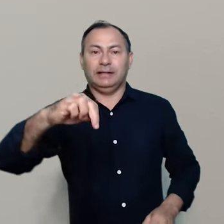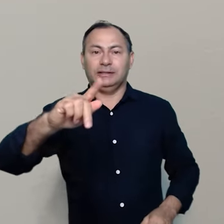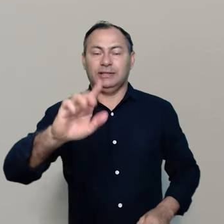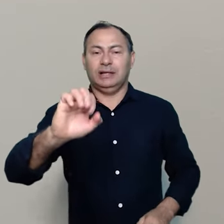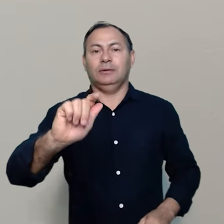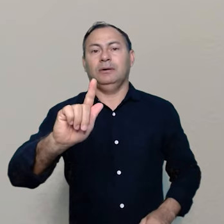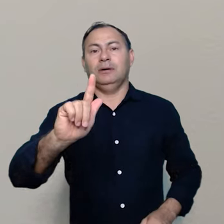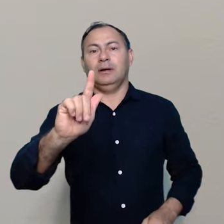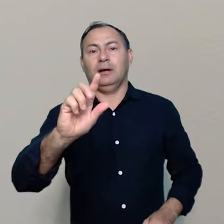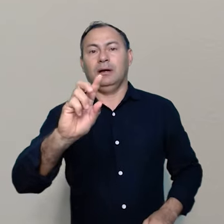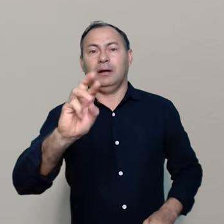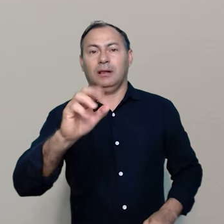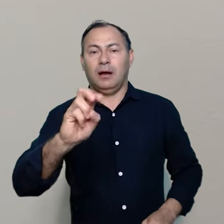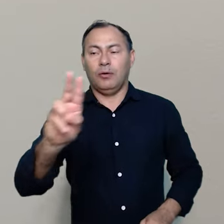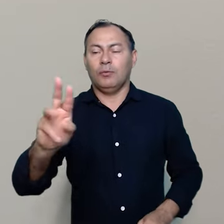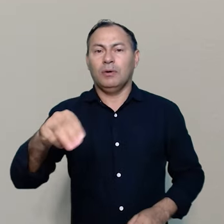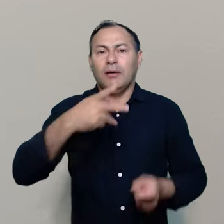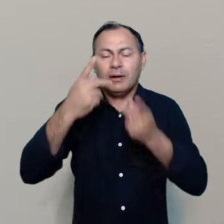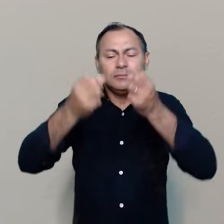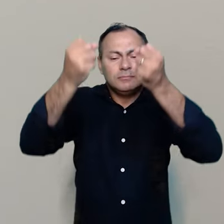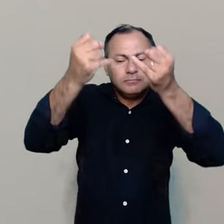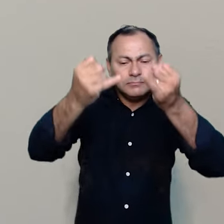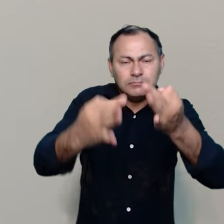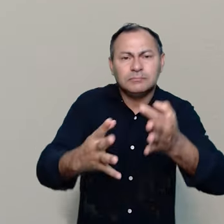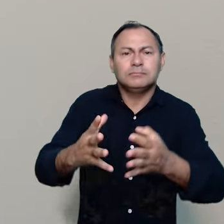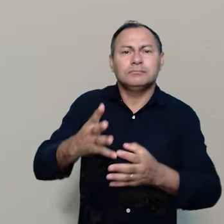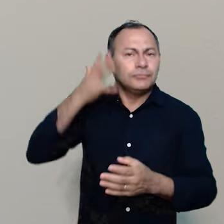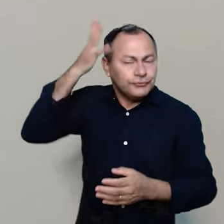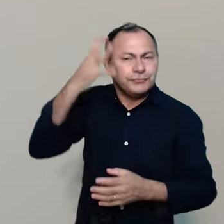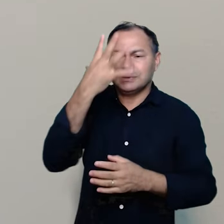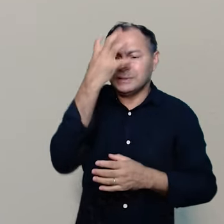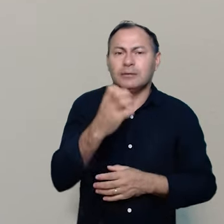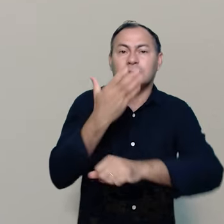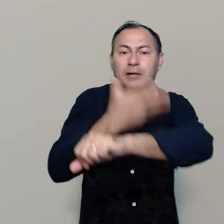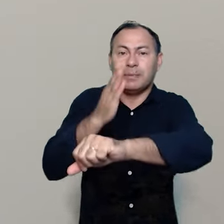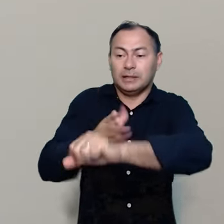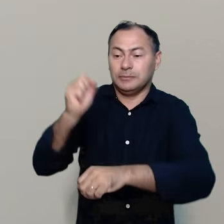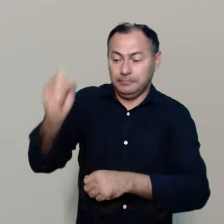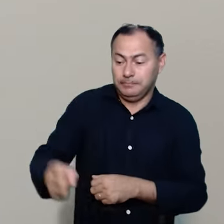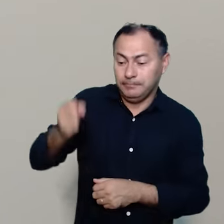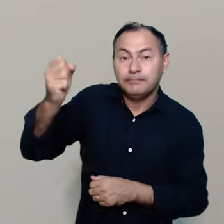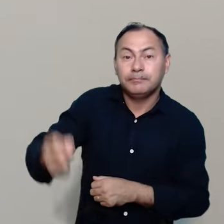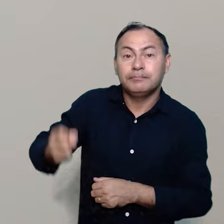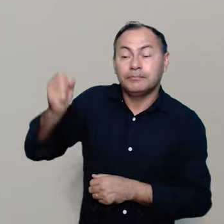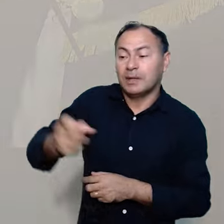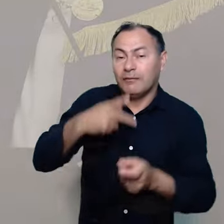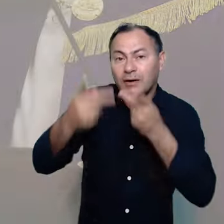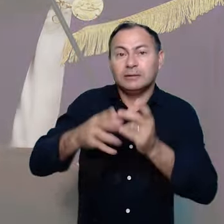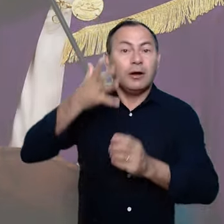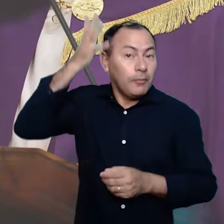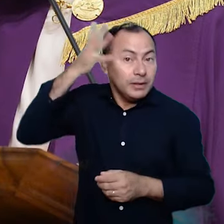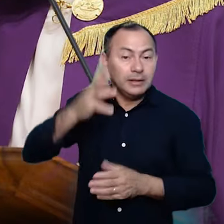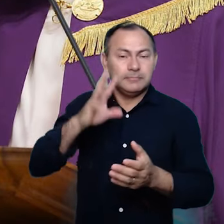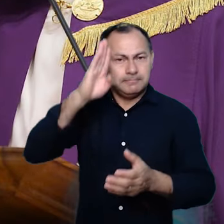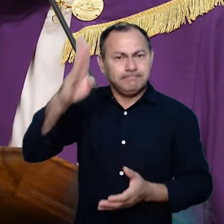necessidade de uma apreciação séria da homilia na praxis pastoral, declarando que ela